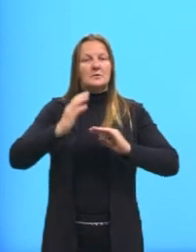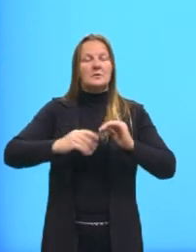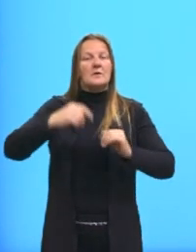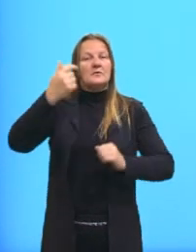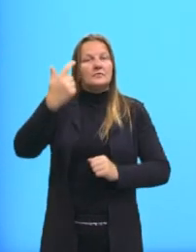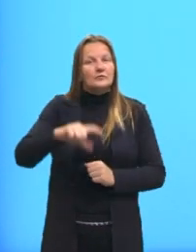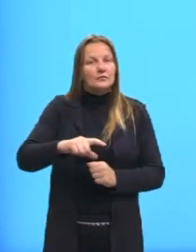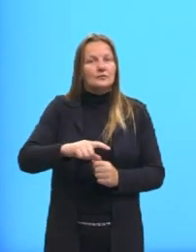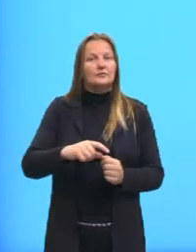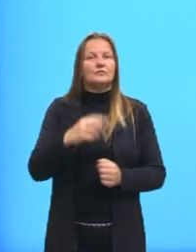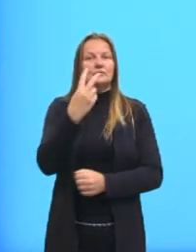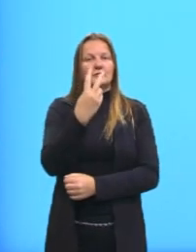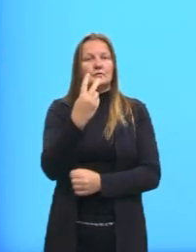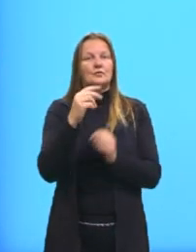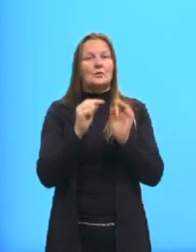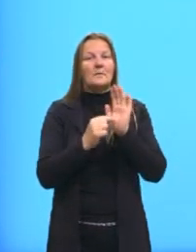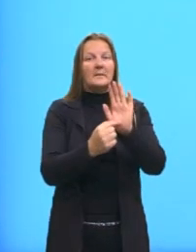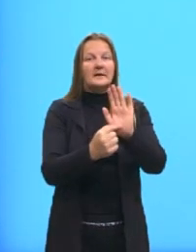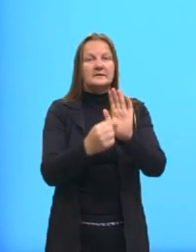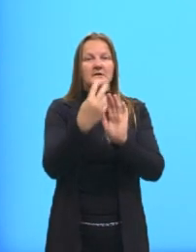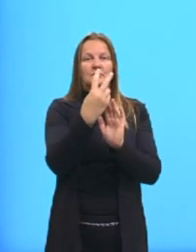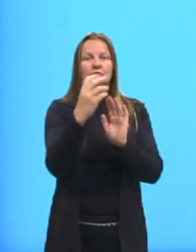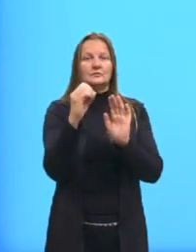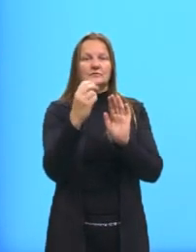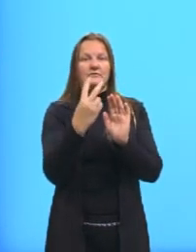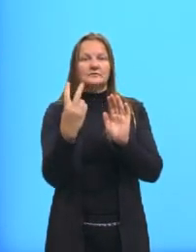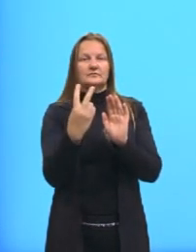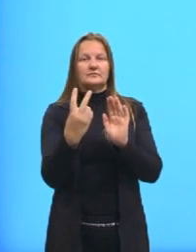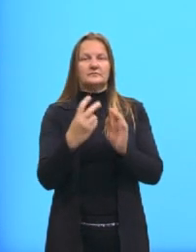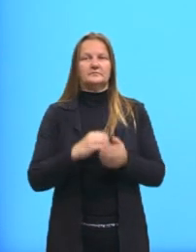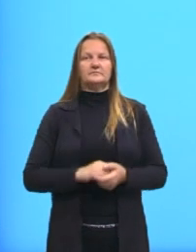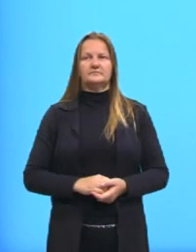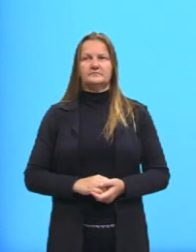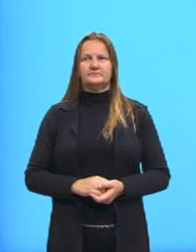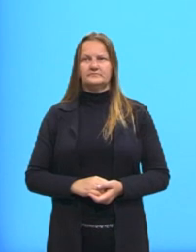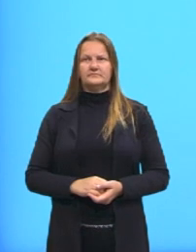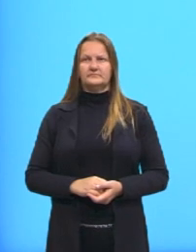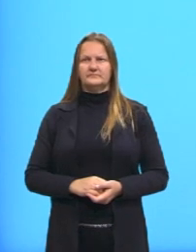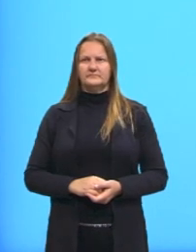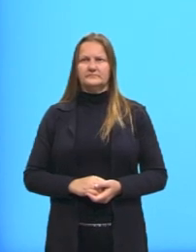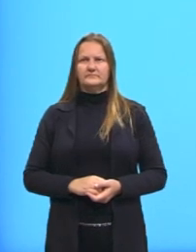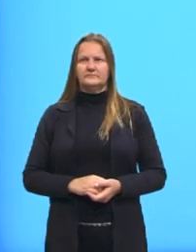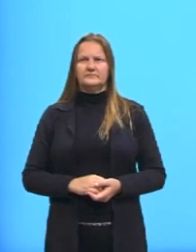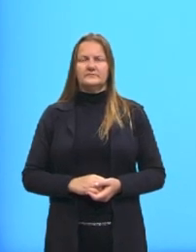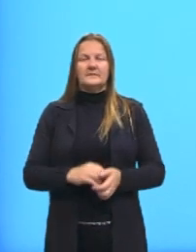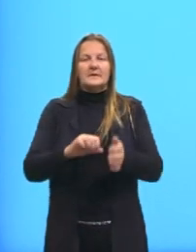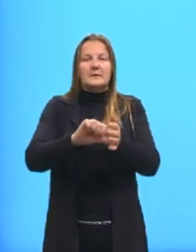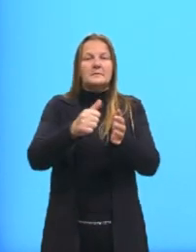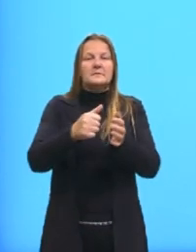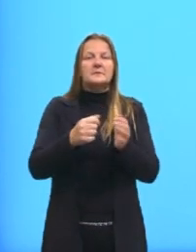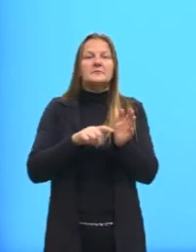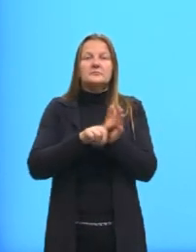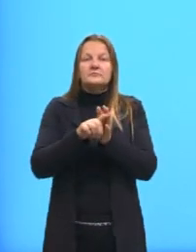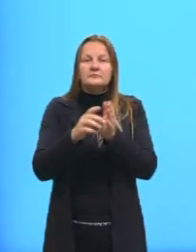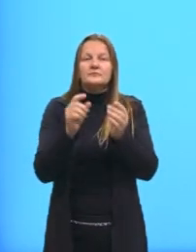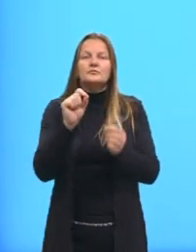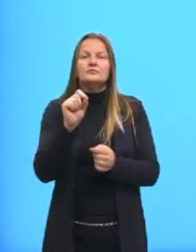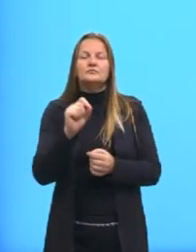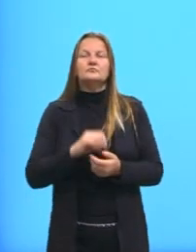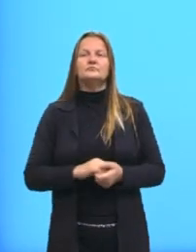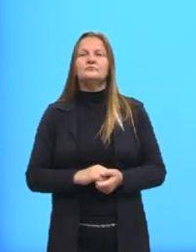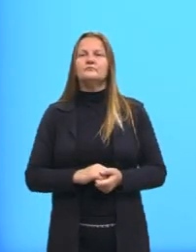prova, né? E daí, aparece como 2022. Então, nossa primeira questão traz o seguinte.